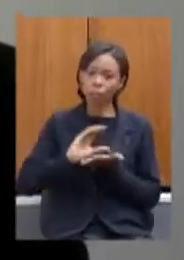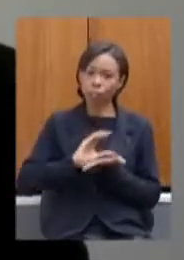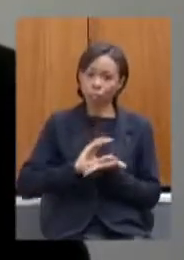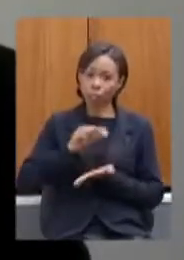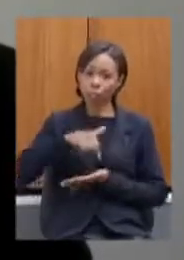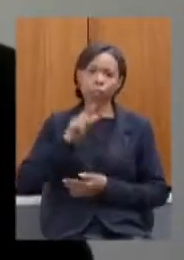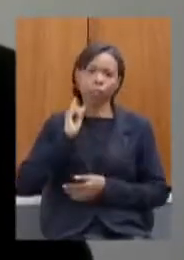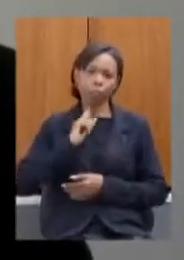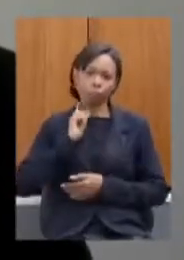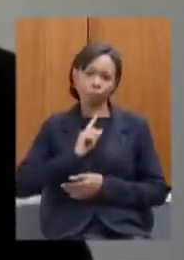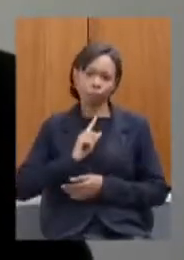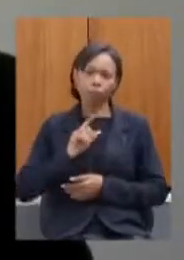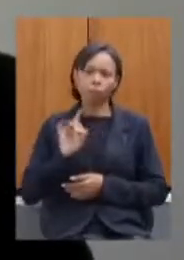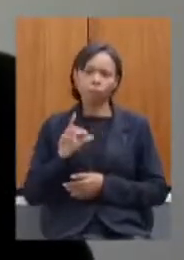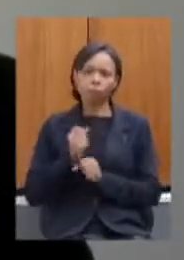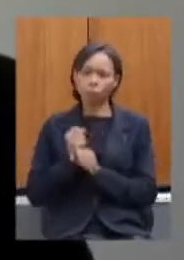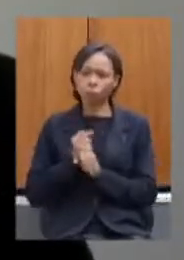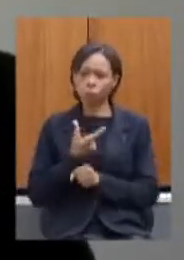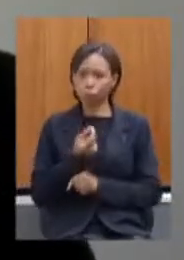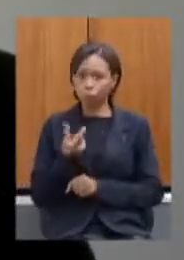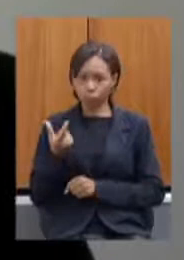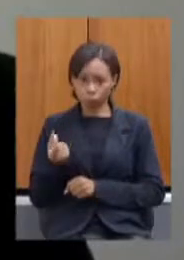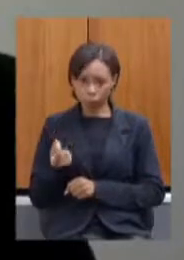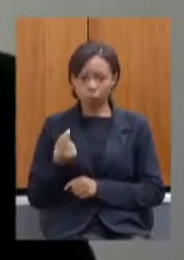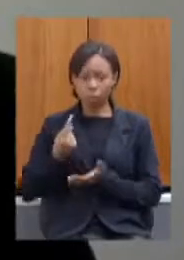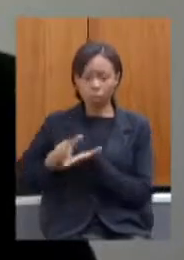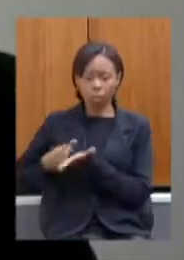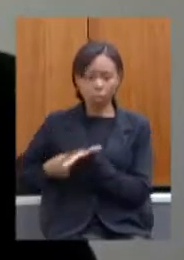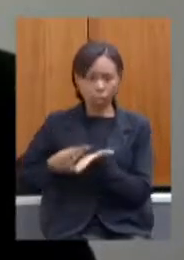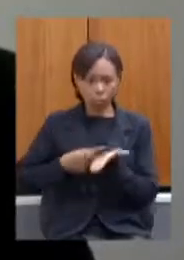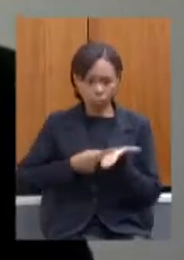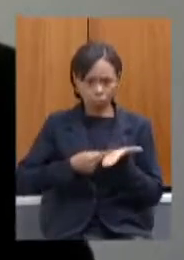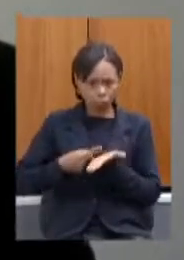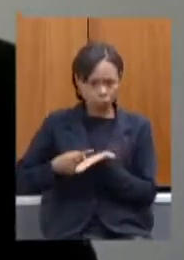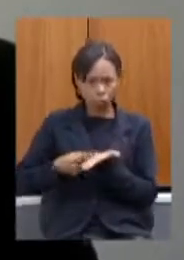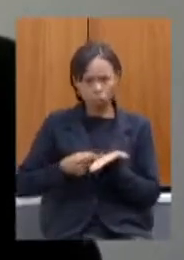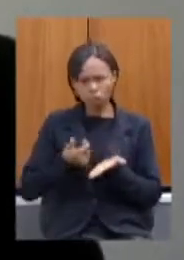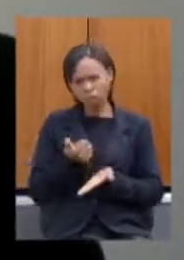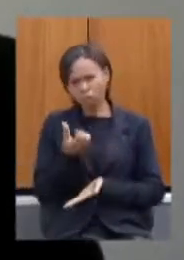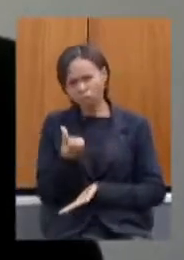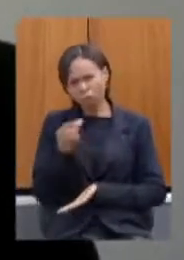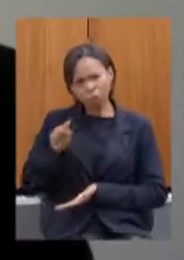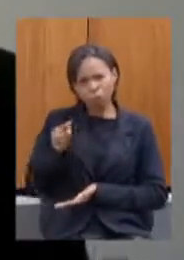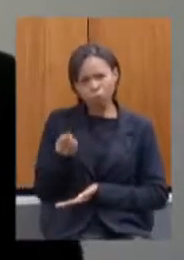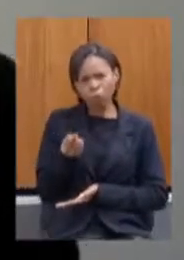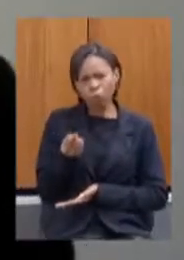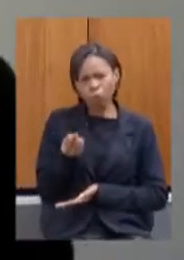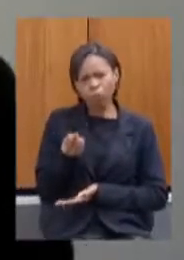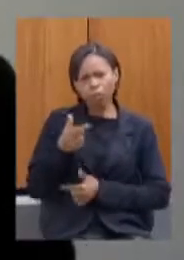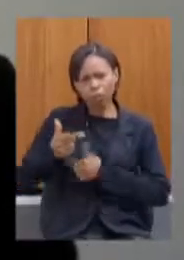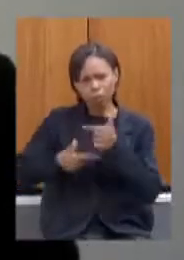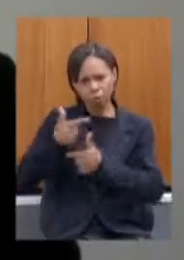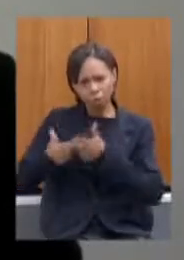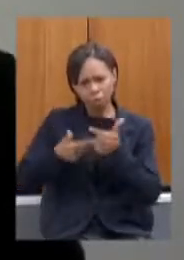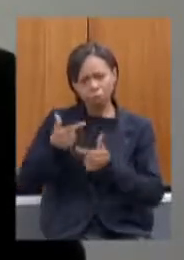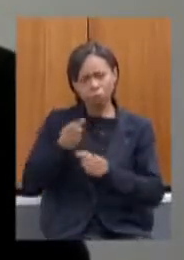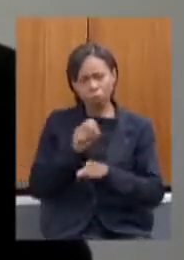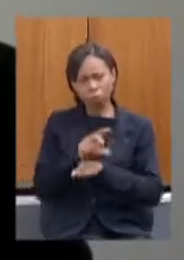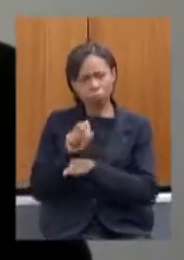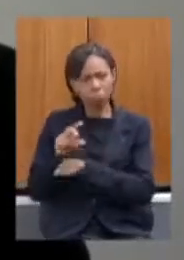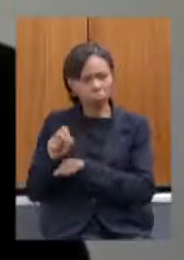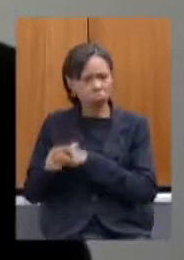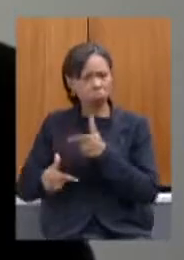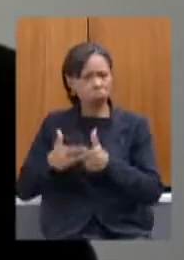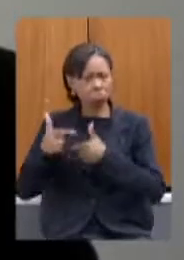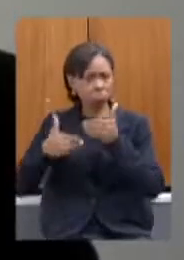só em 2020 esses acordos são previstos gerar 16 mil empregos então a gente tem que entender que a